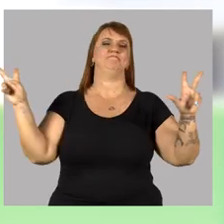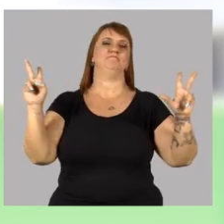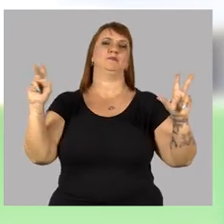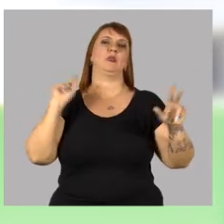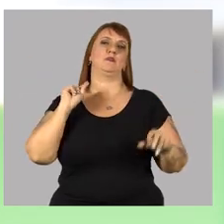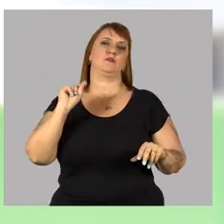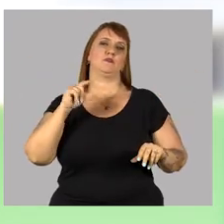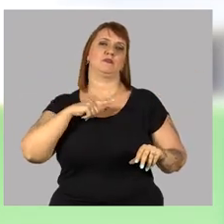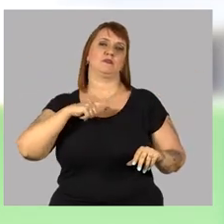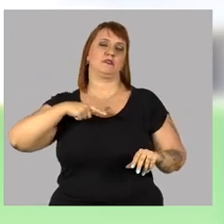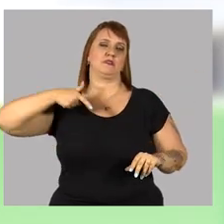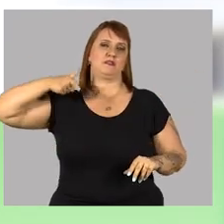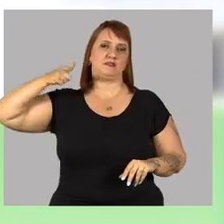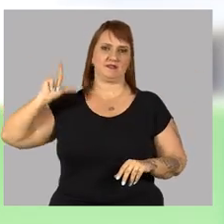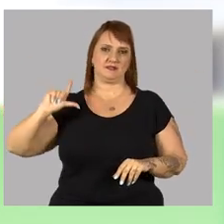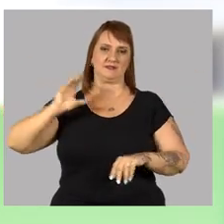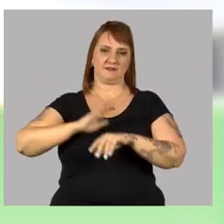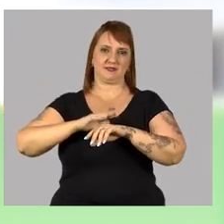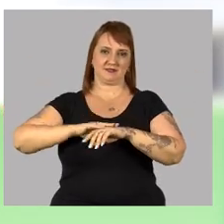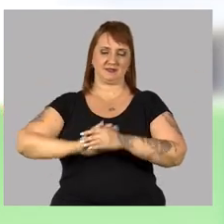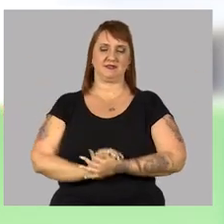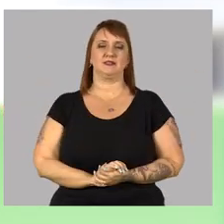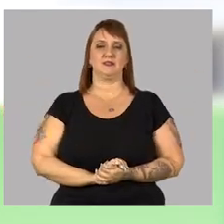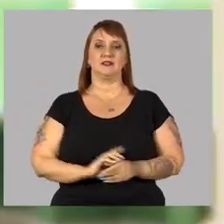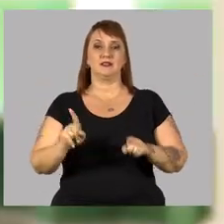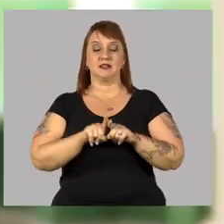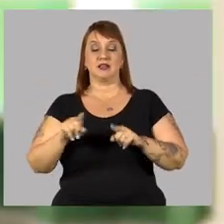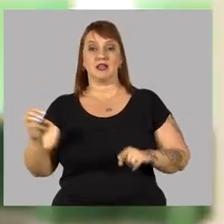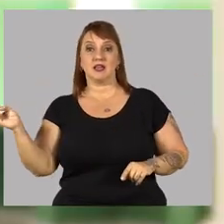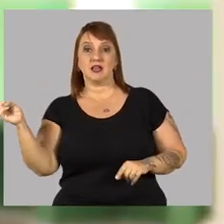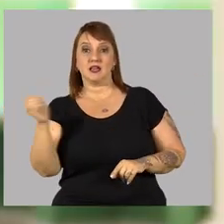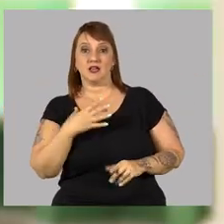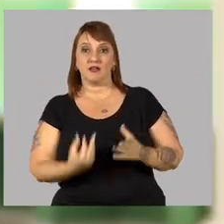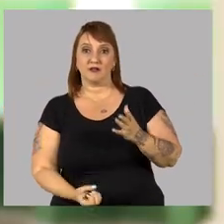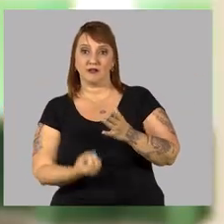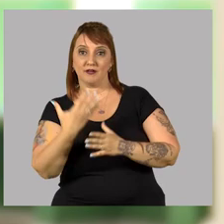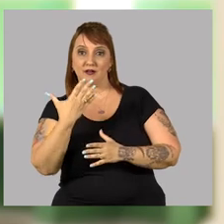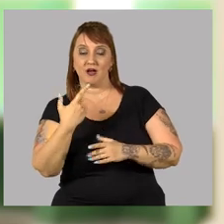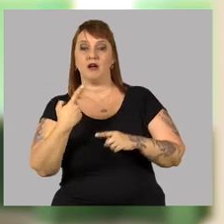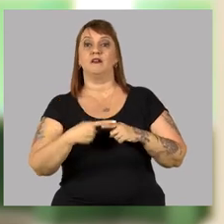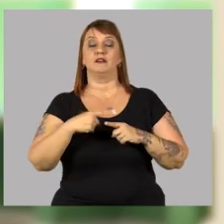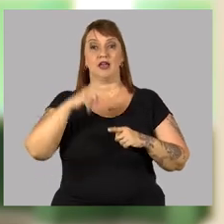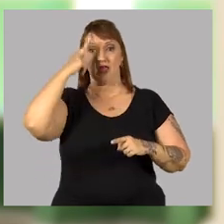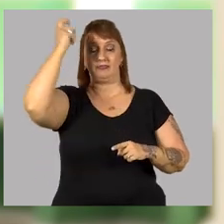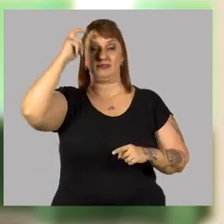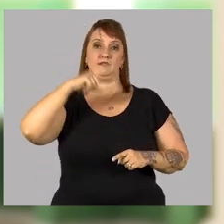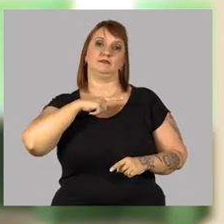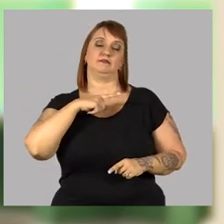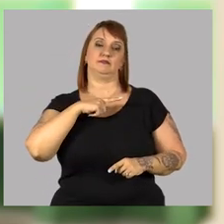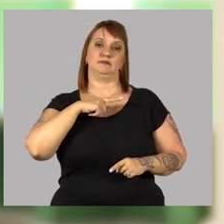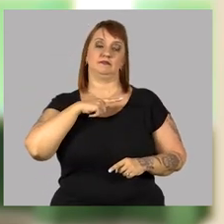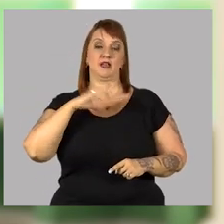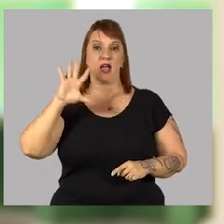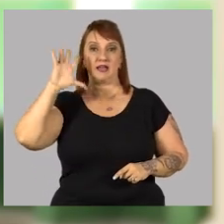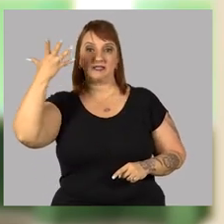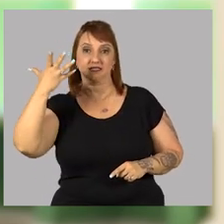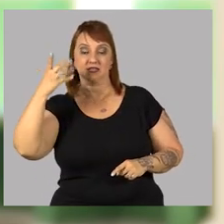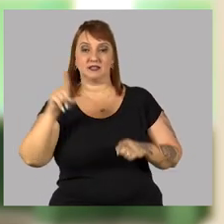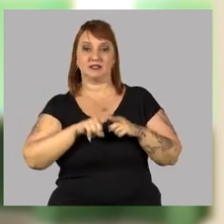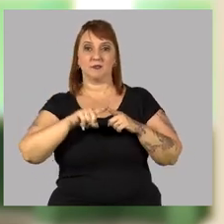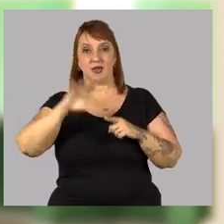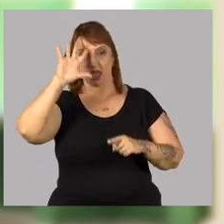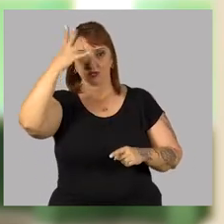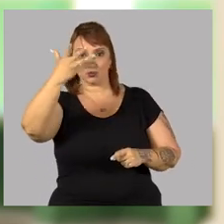diferente do que já se fazia. E para inovar a gente precisa sempre ter uma ideia, uma